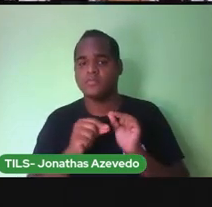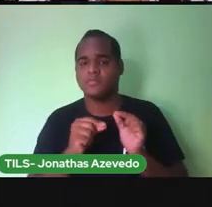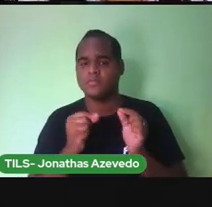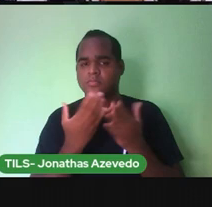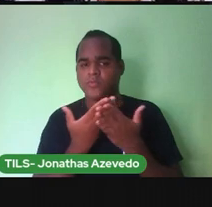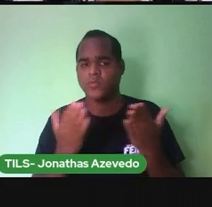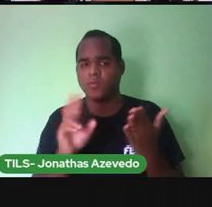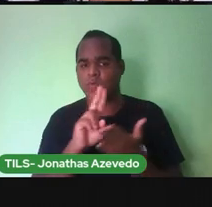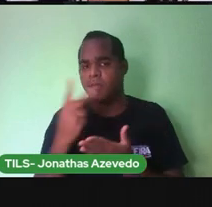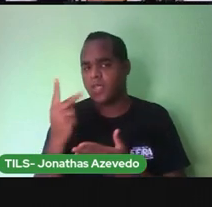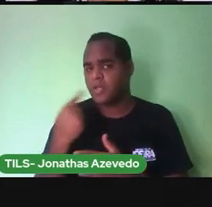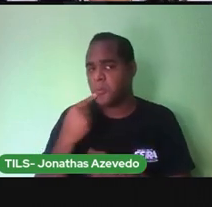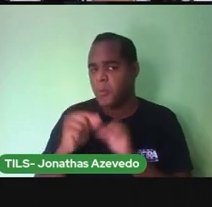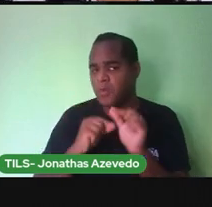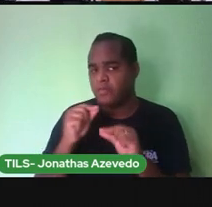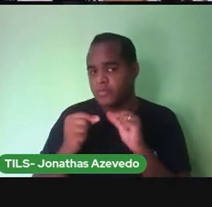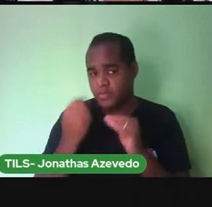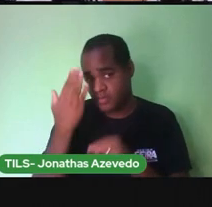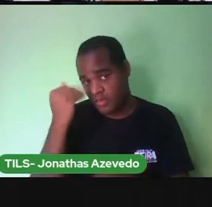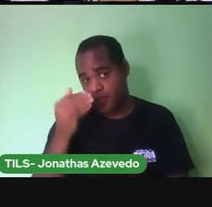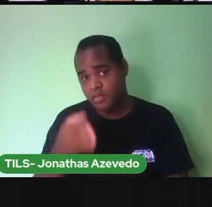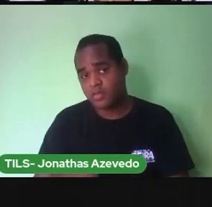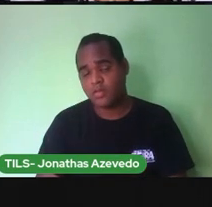deles? Isso.